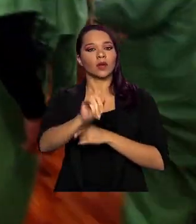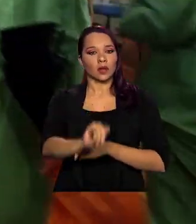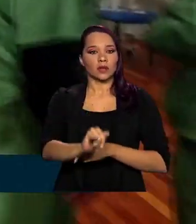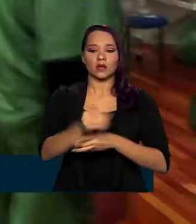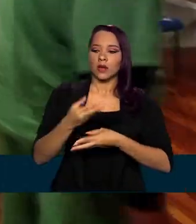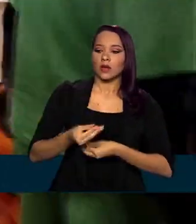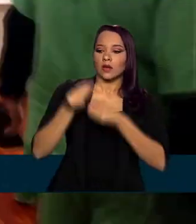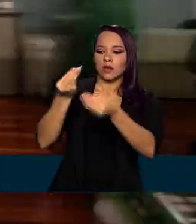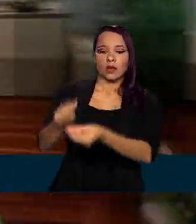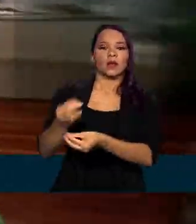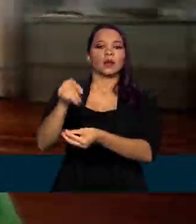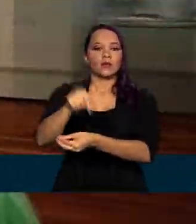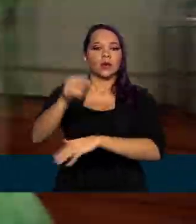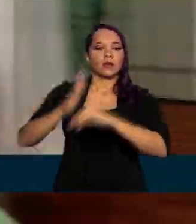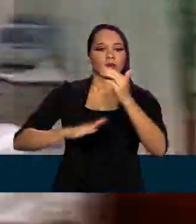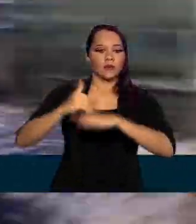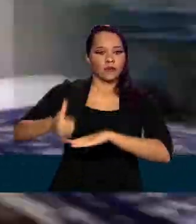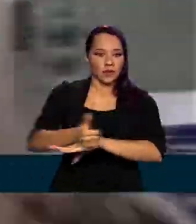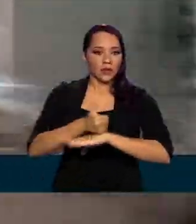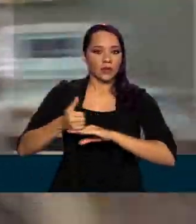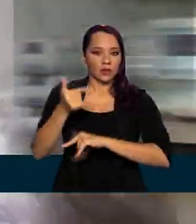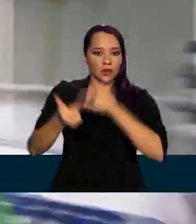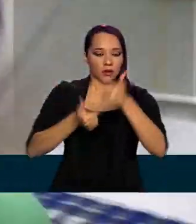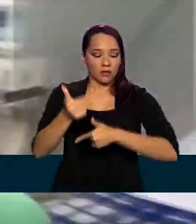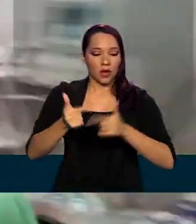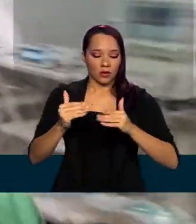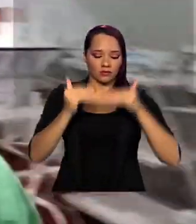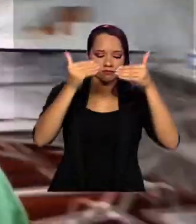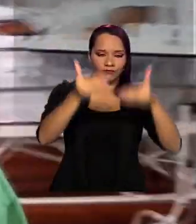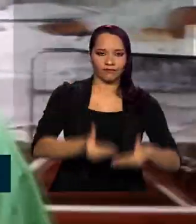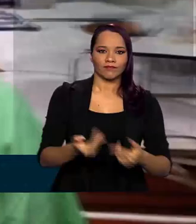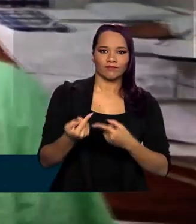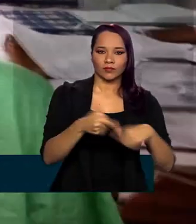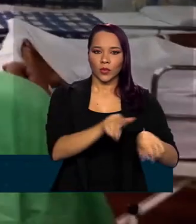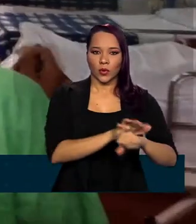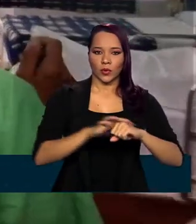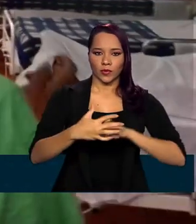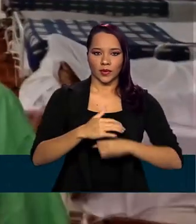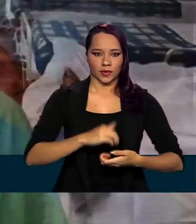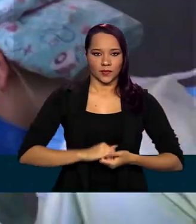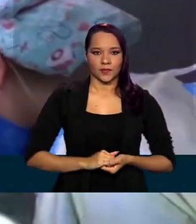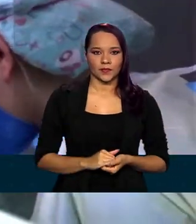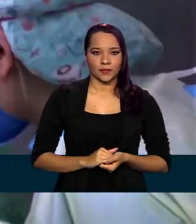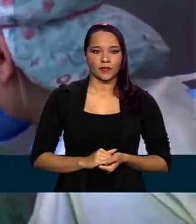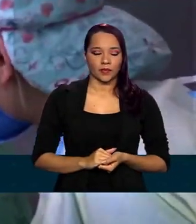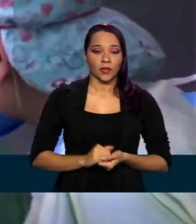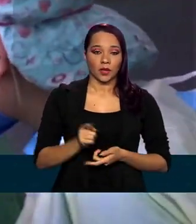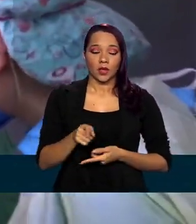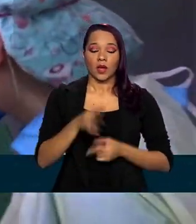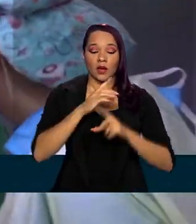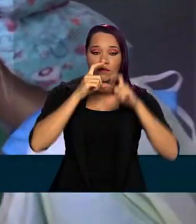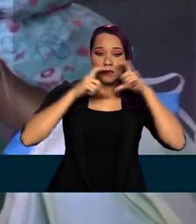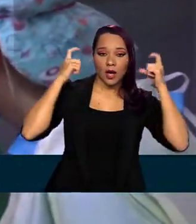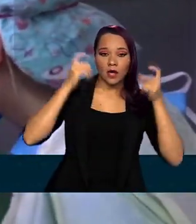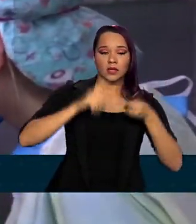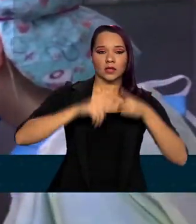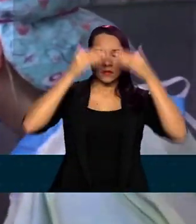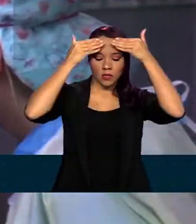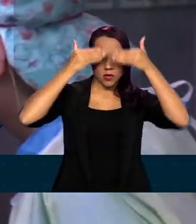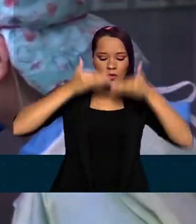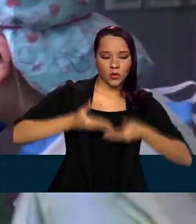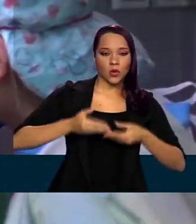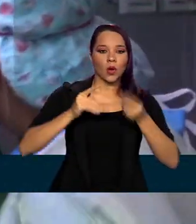entregues para profissionais que atuam uma linha de frente do enfrentamento ao coronavírus. São máscaras, protetores